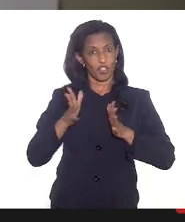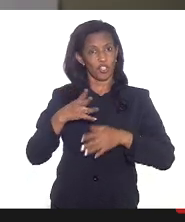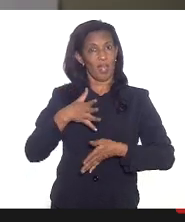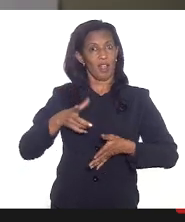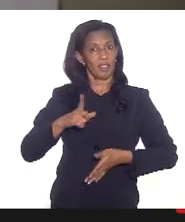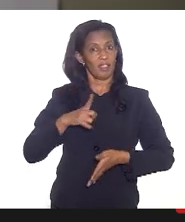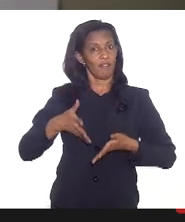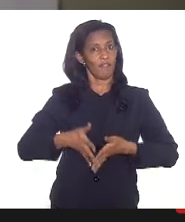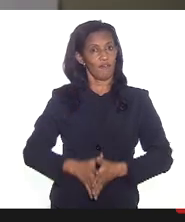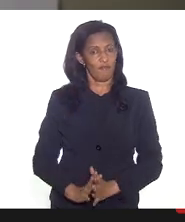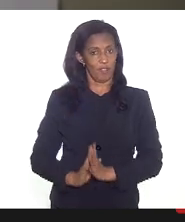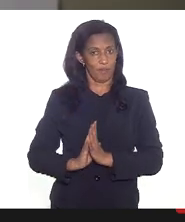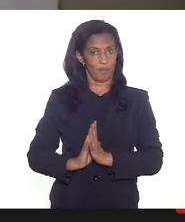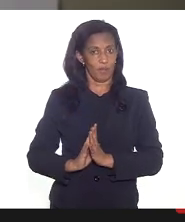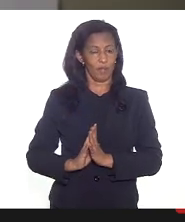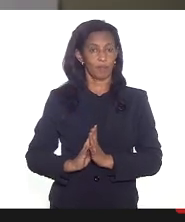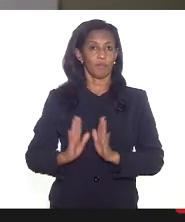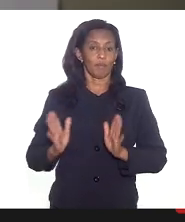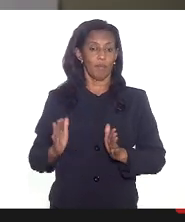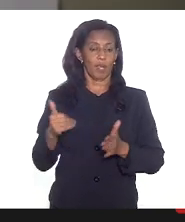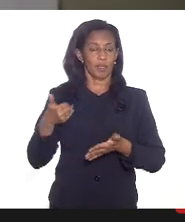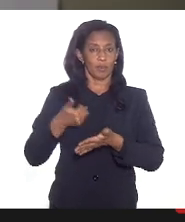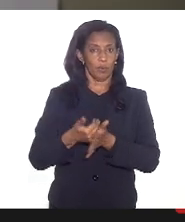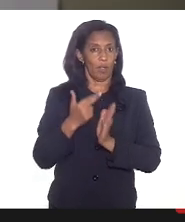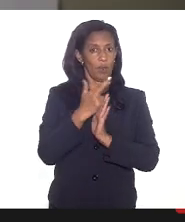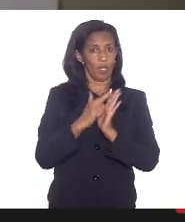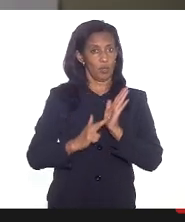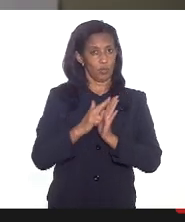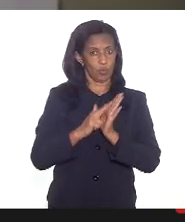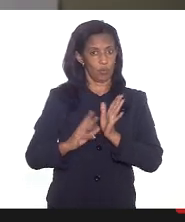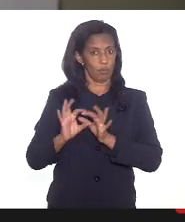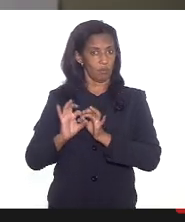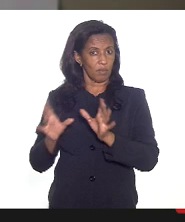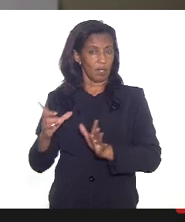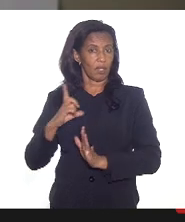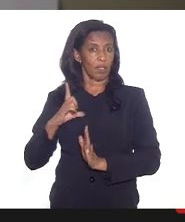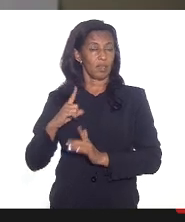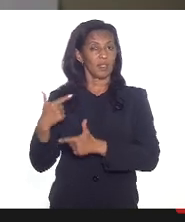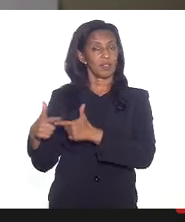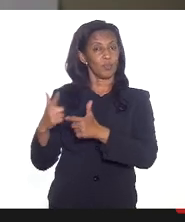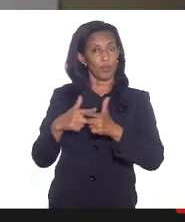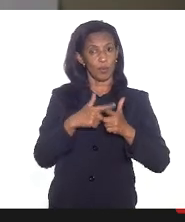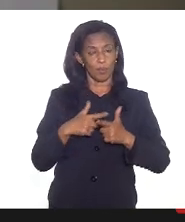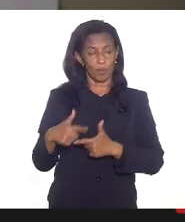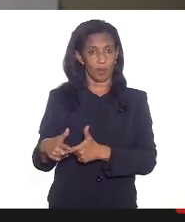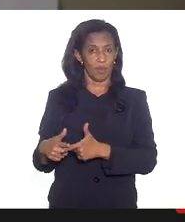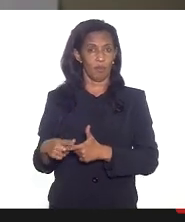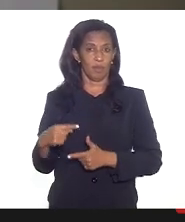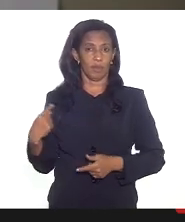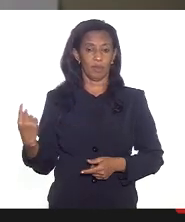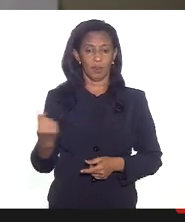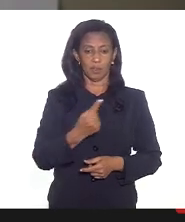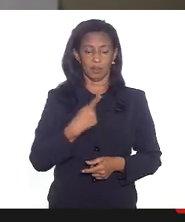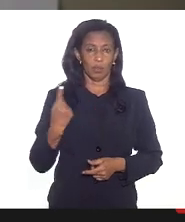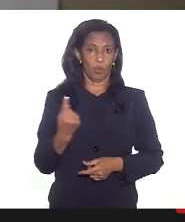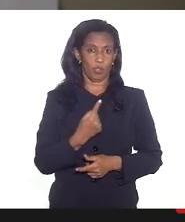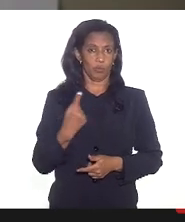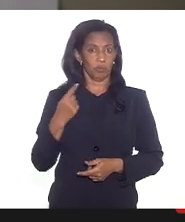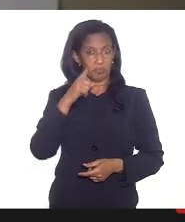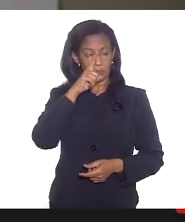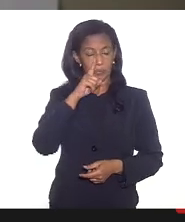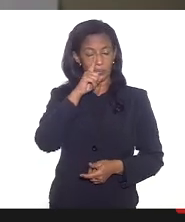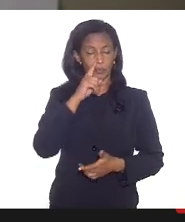só que as atuais resolução e deliberação contém esse problema que é por nós reputado grave